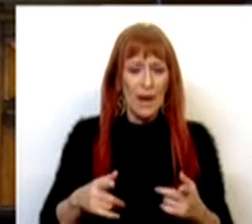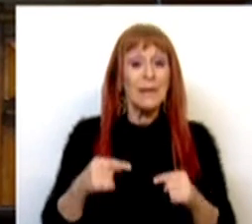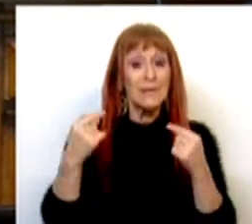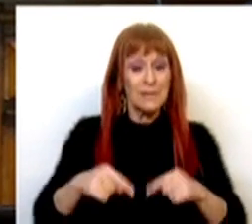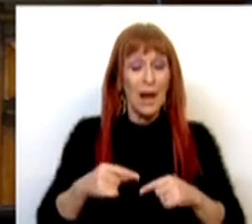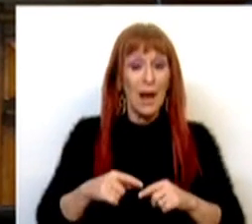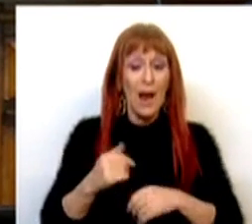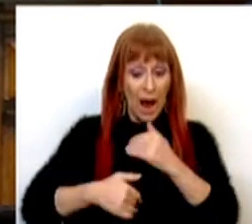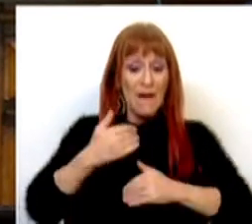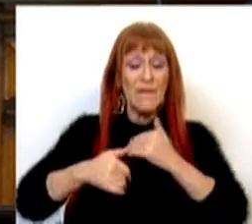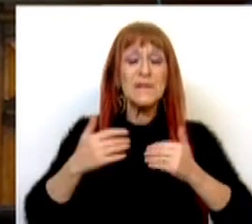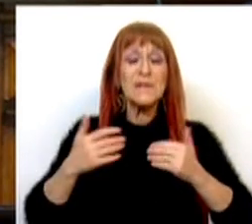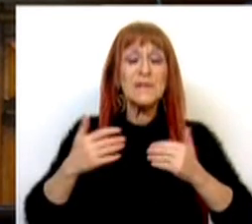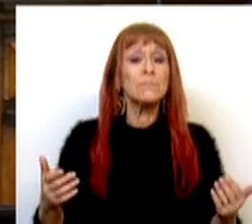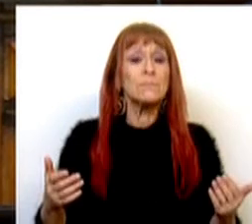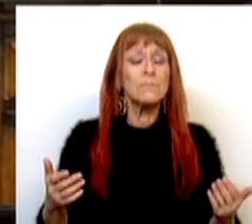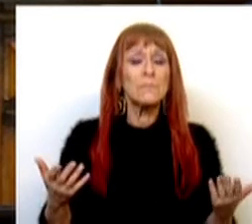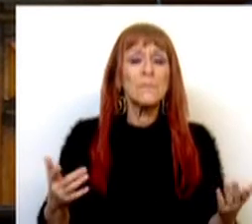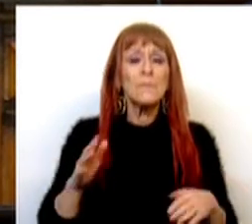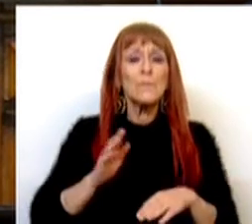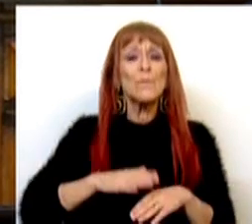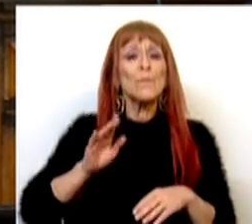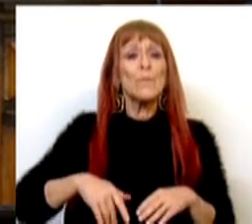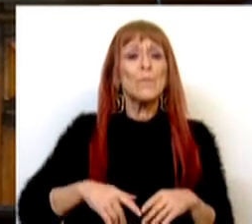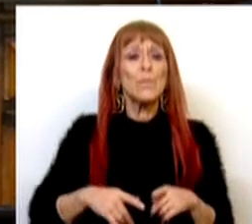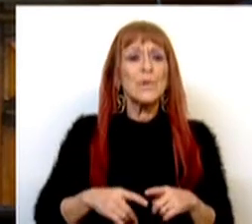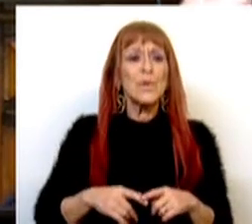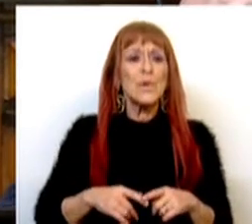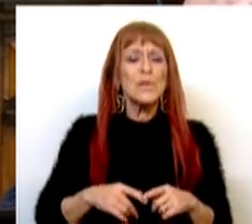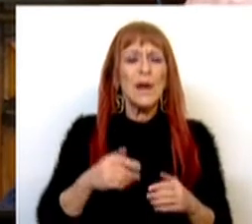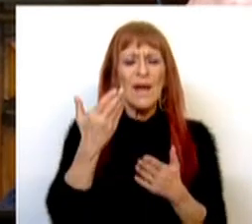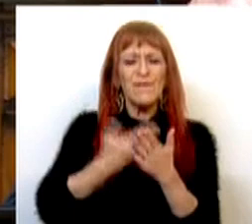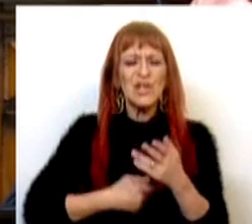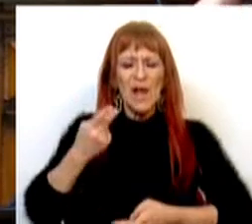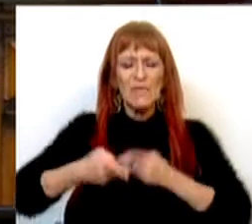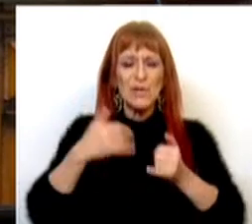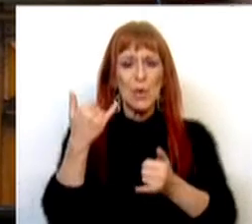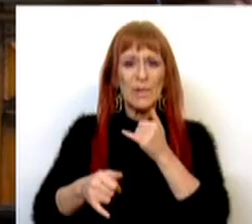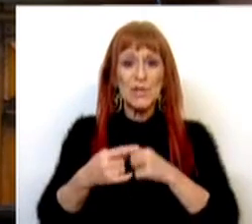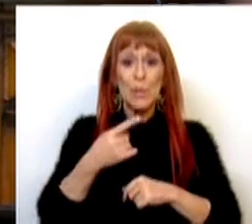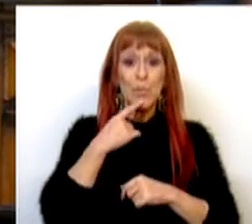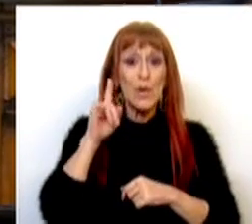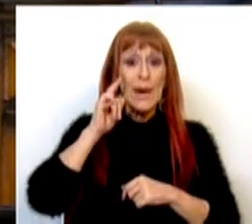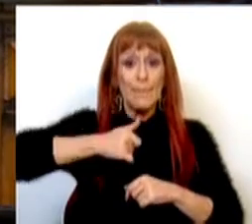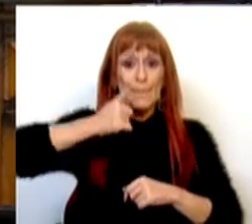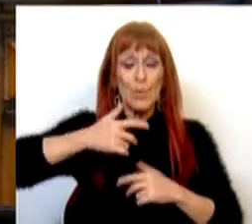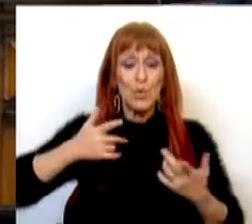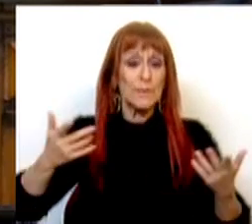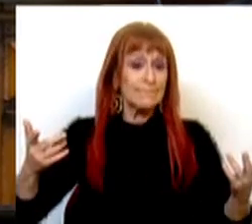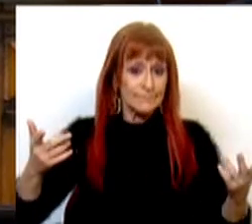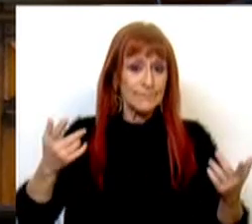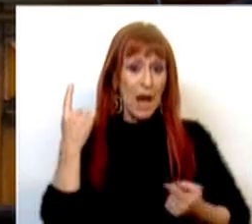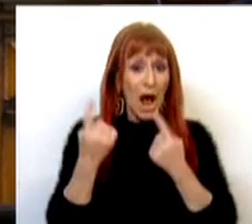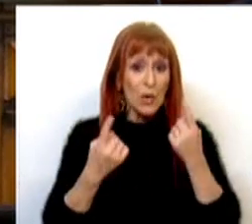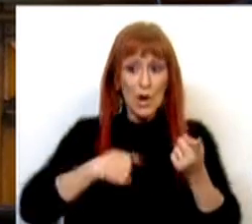ele está a avançar. E, relativamente à ficha de avaliação de risco, extremamente importante e que